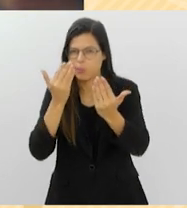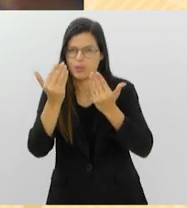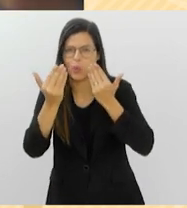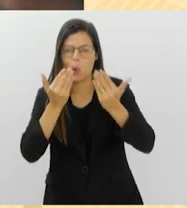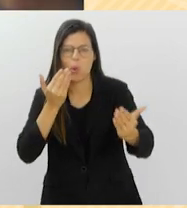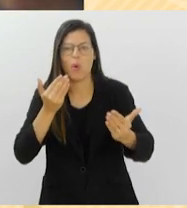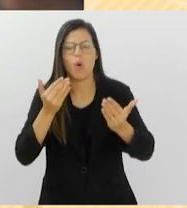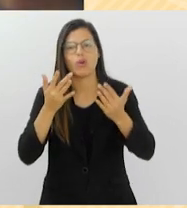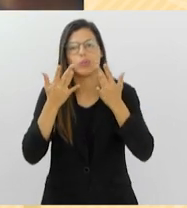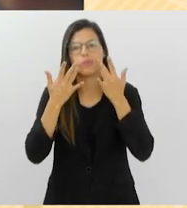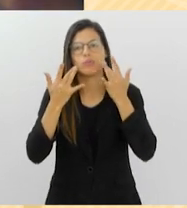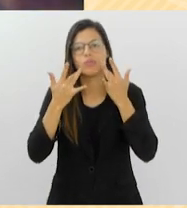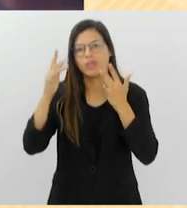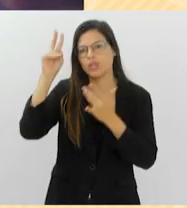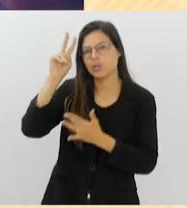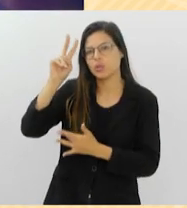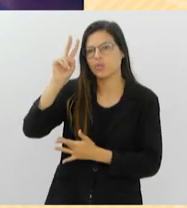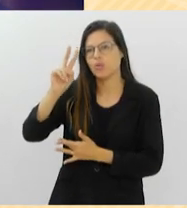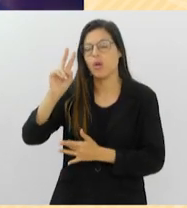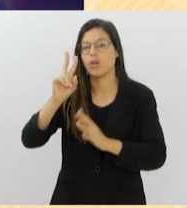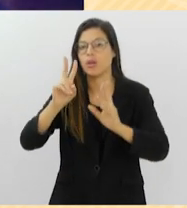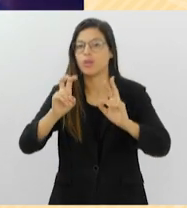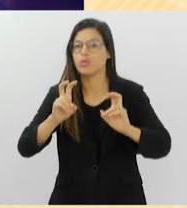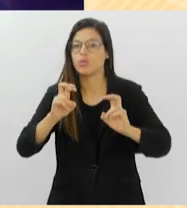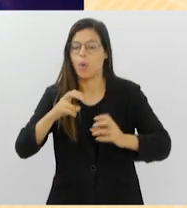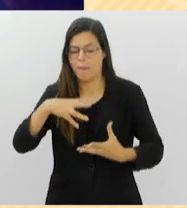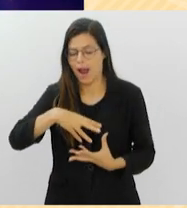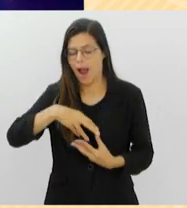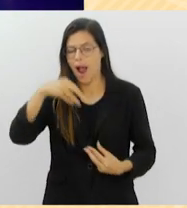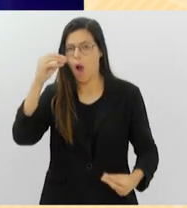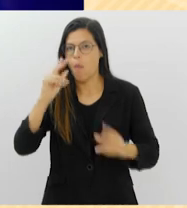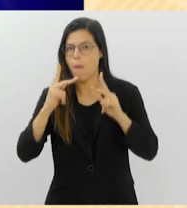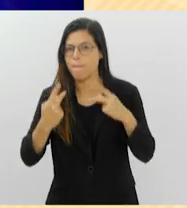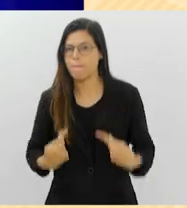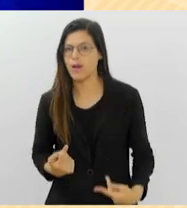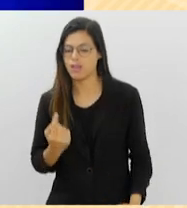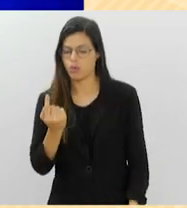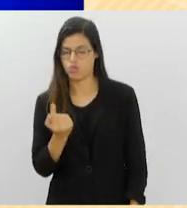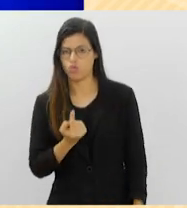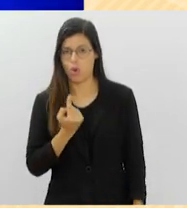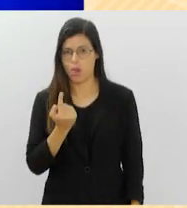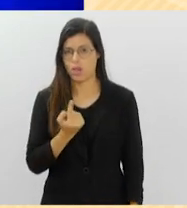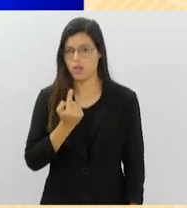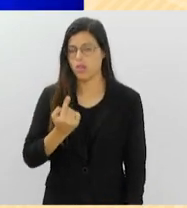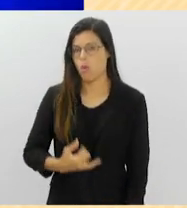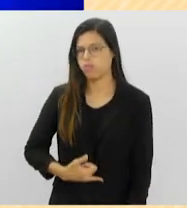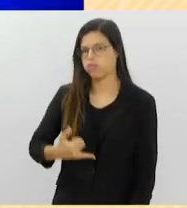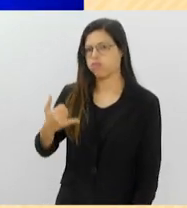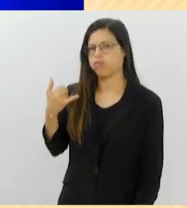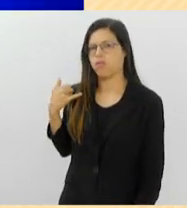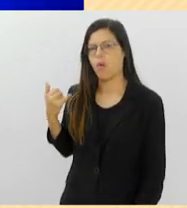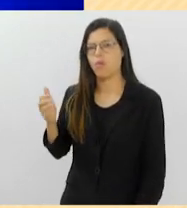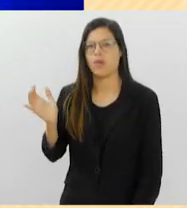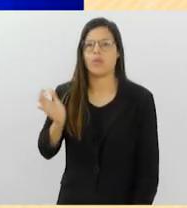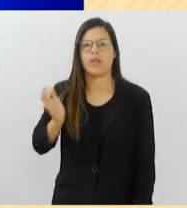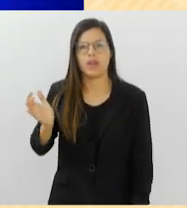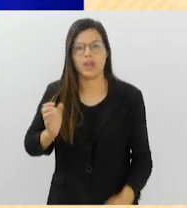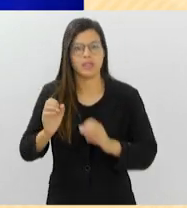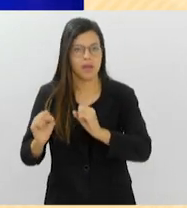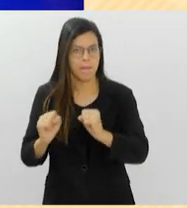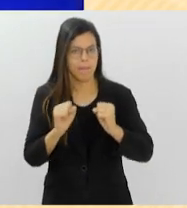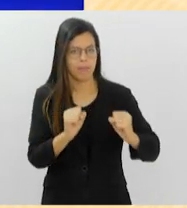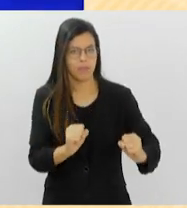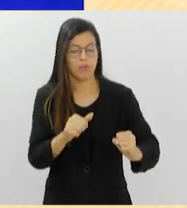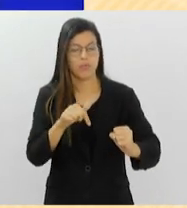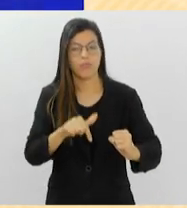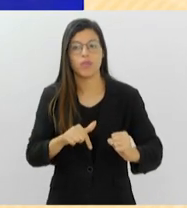que aborda questões relativas à alma humana, à solidão, à vaidade, à luxúria e ao poder. Além da